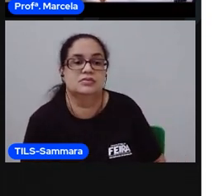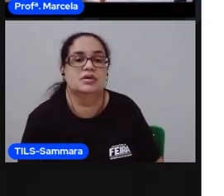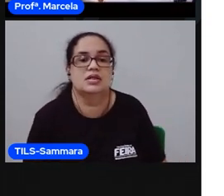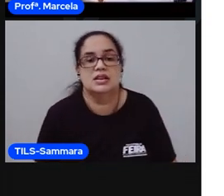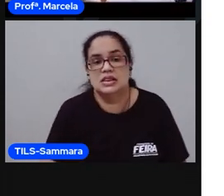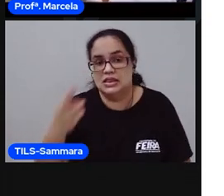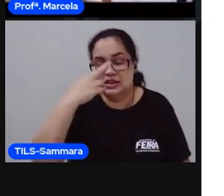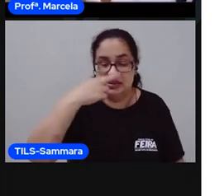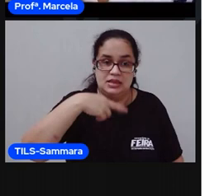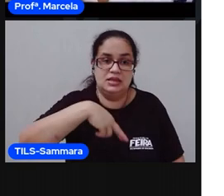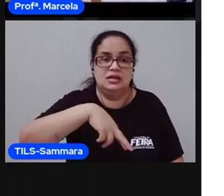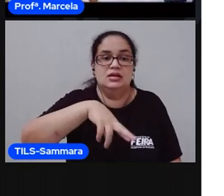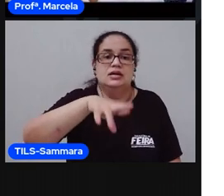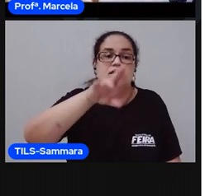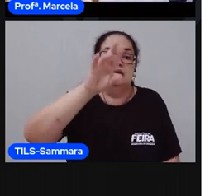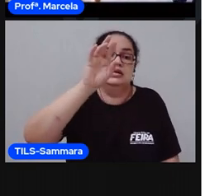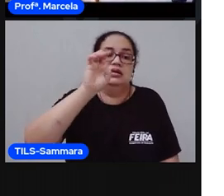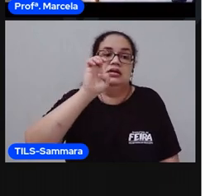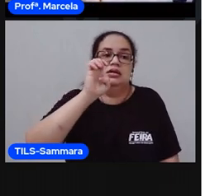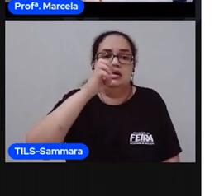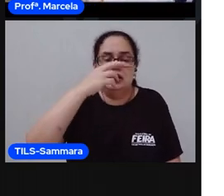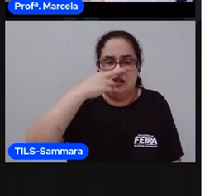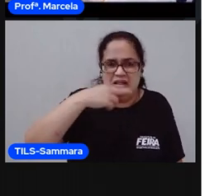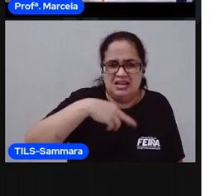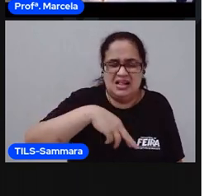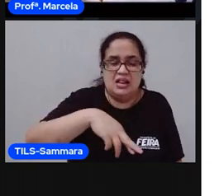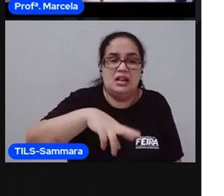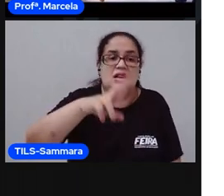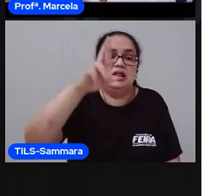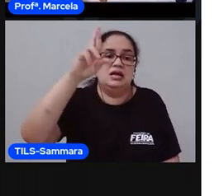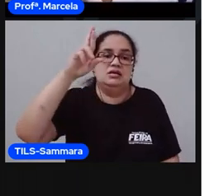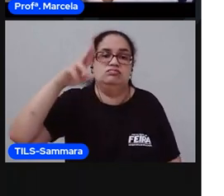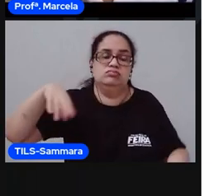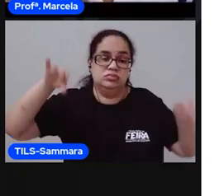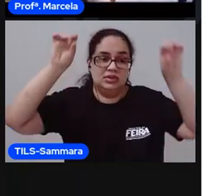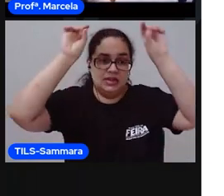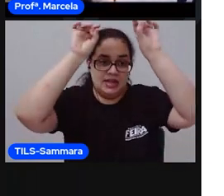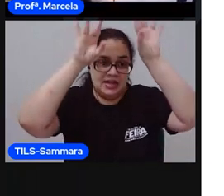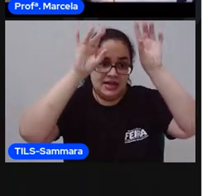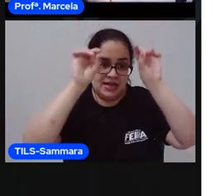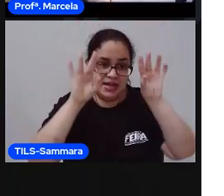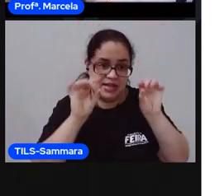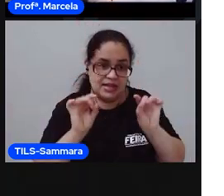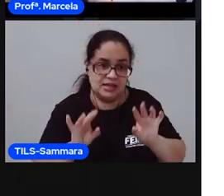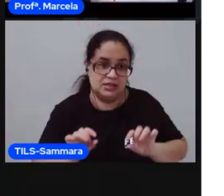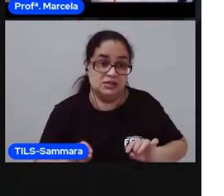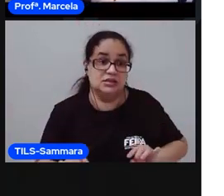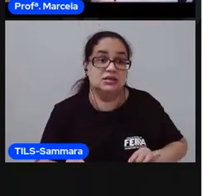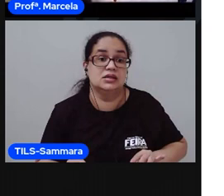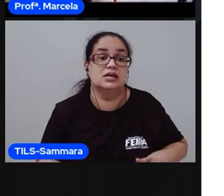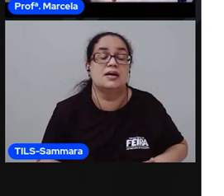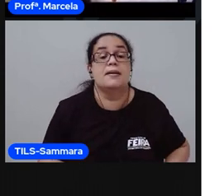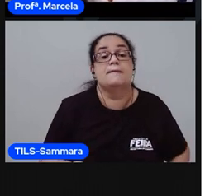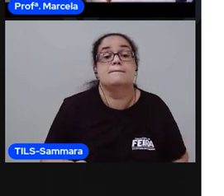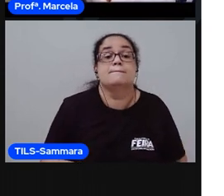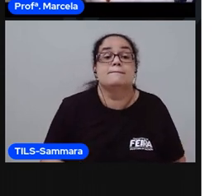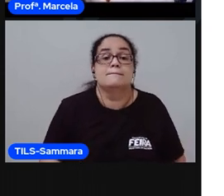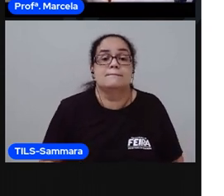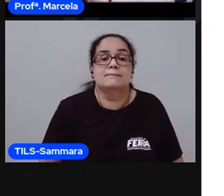Elefante. Esse elefante é muito elegante. Se eu pegar